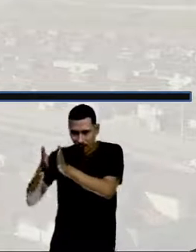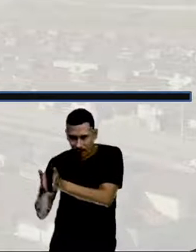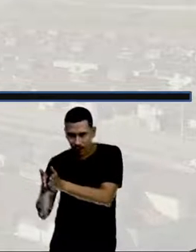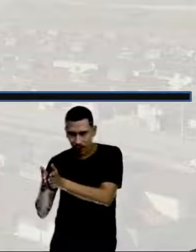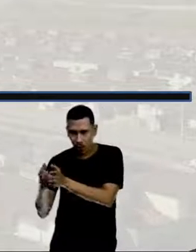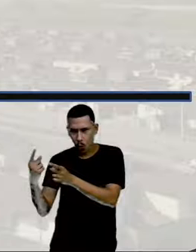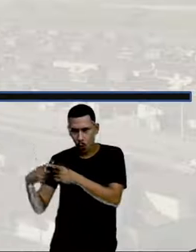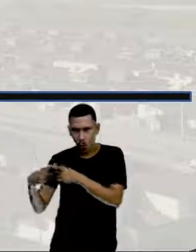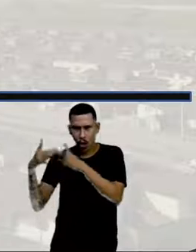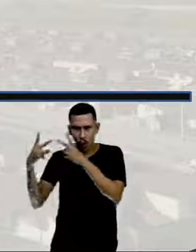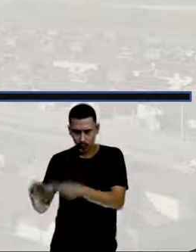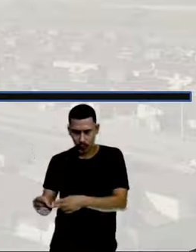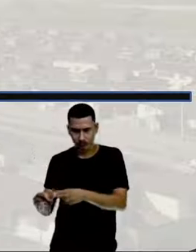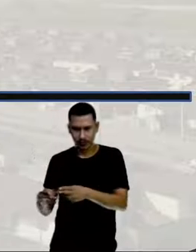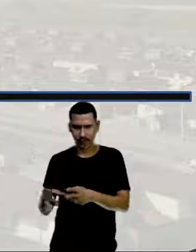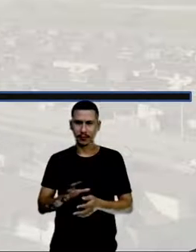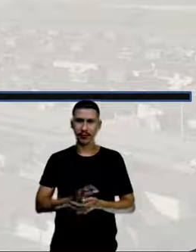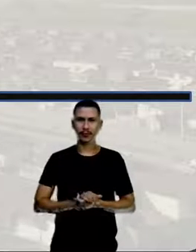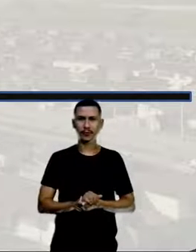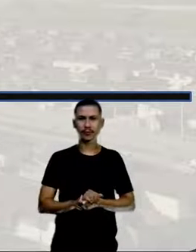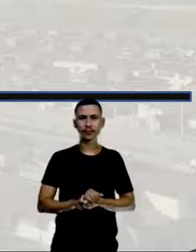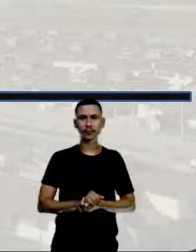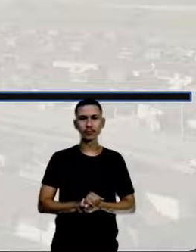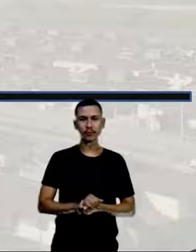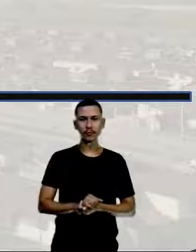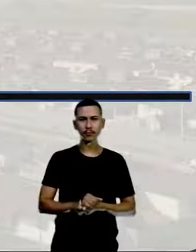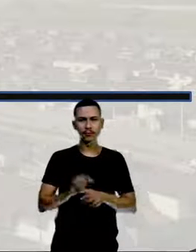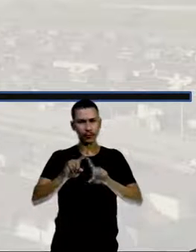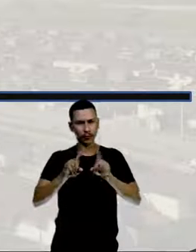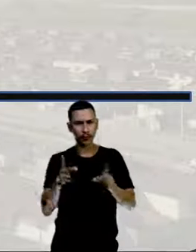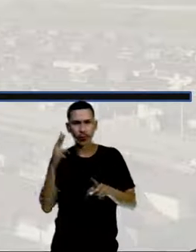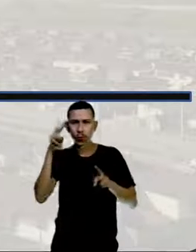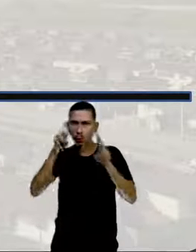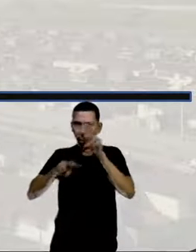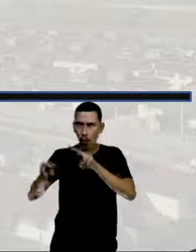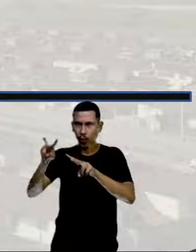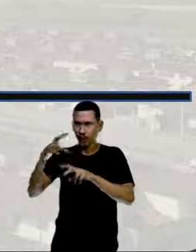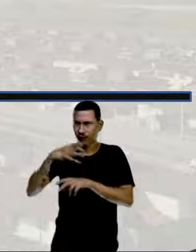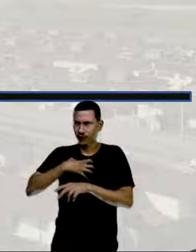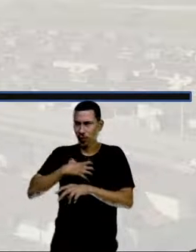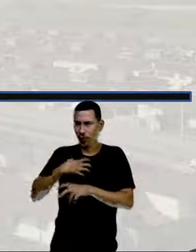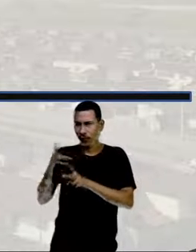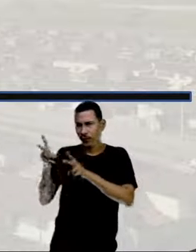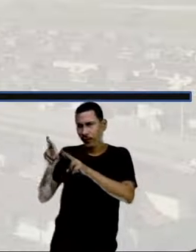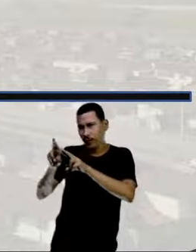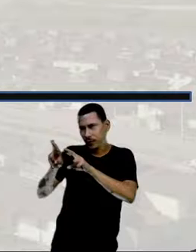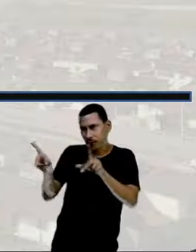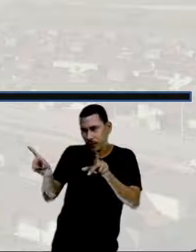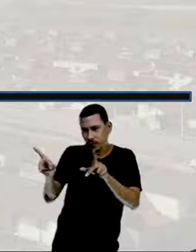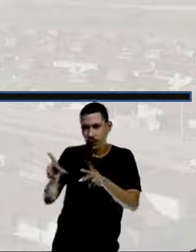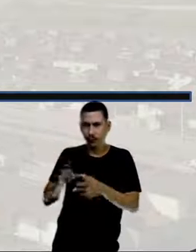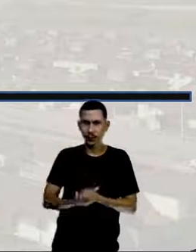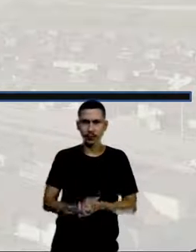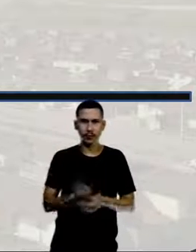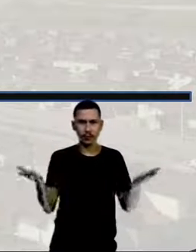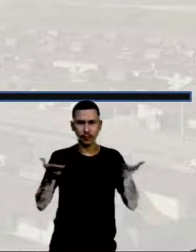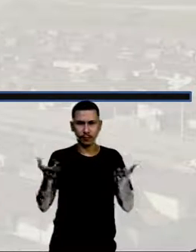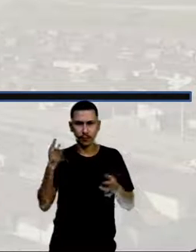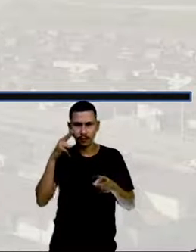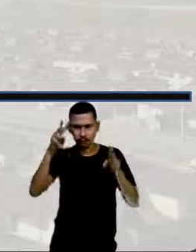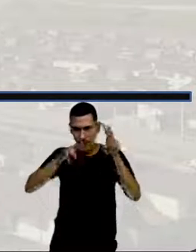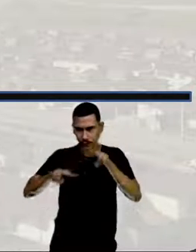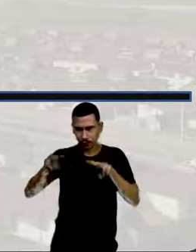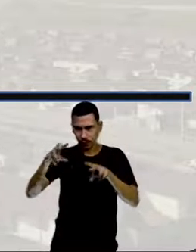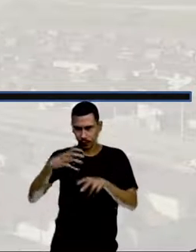eles são correspondentes, né? Eles equivalem ao mesmo. Então, a gente não está olhando aqui nesse sentido horizontal. Vamos olhar no